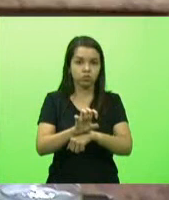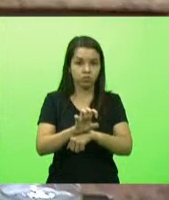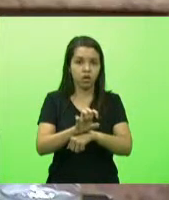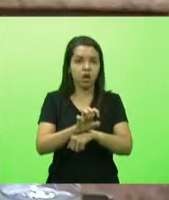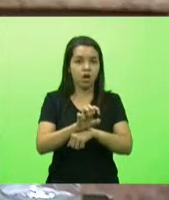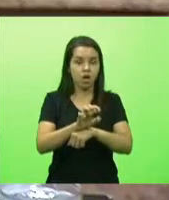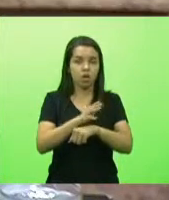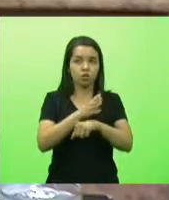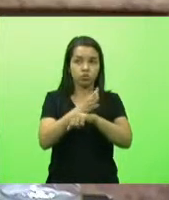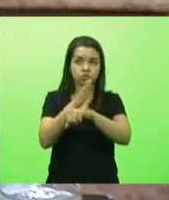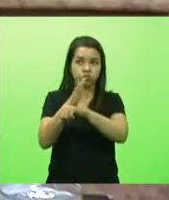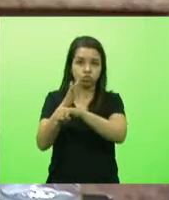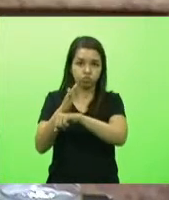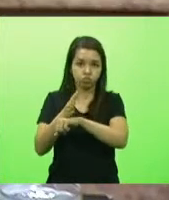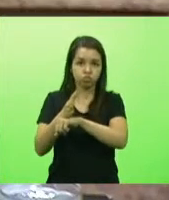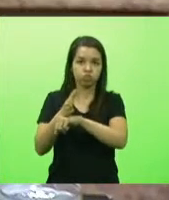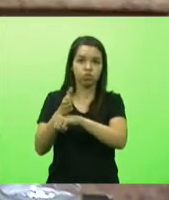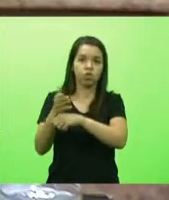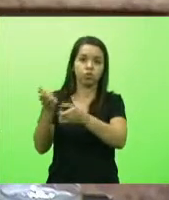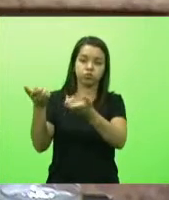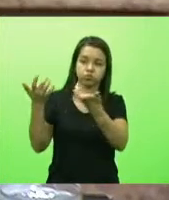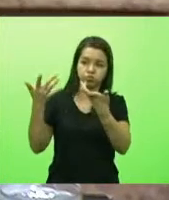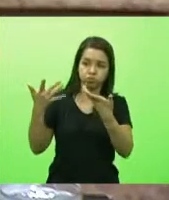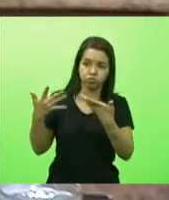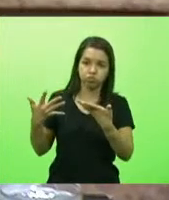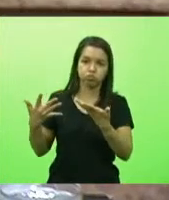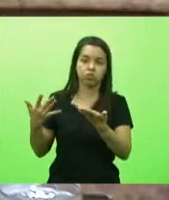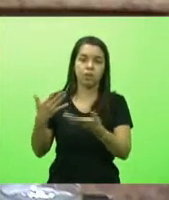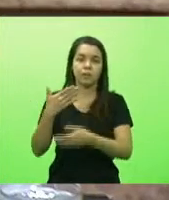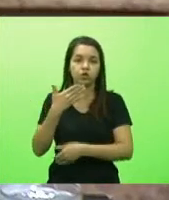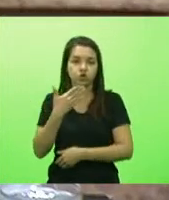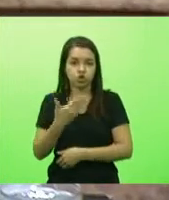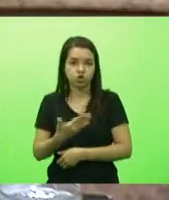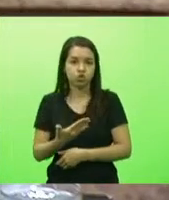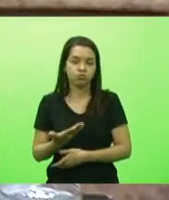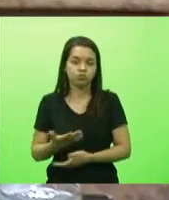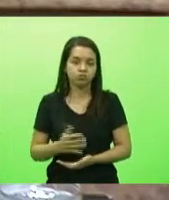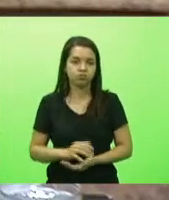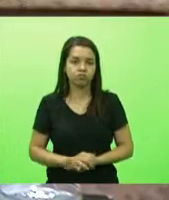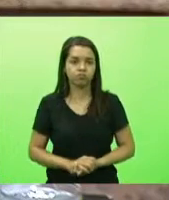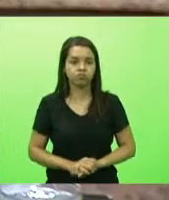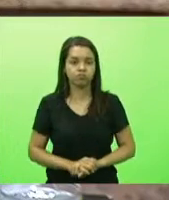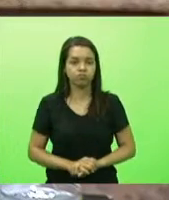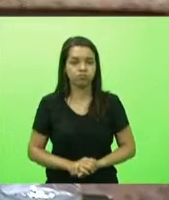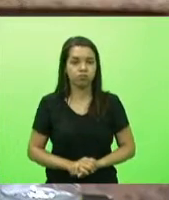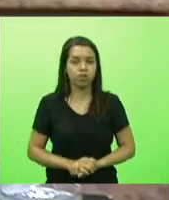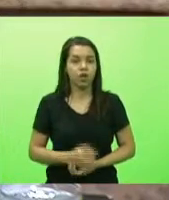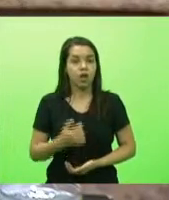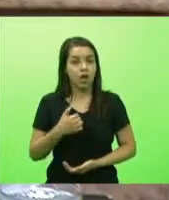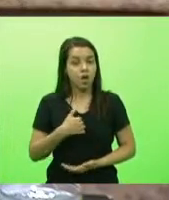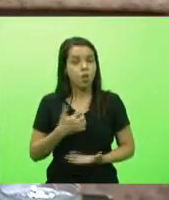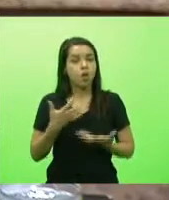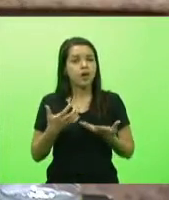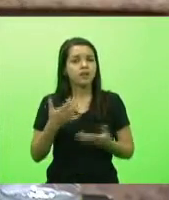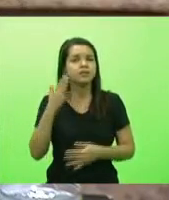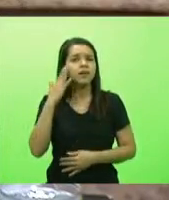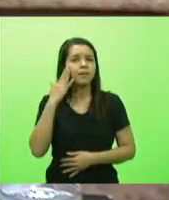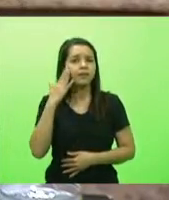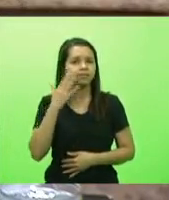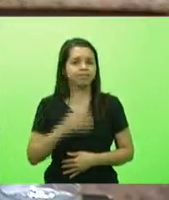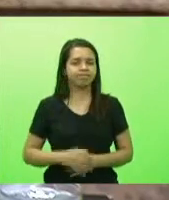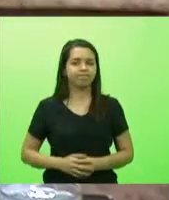sugestões e pedidos às vezes apelos eu gostaria de saber que se os